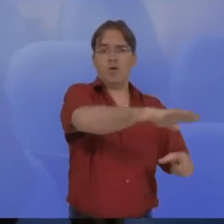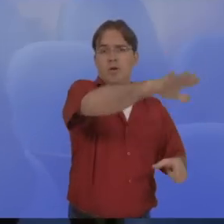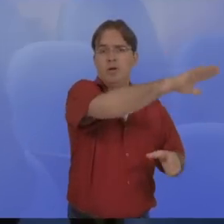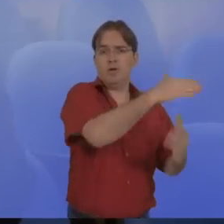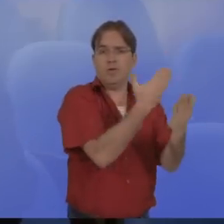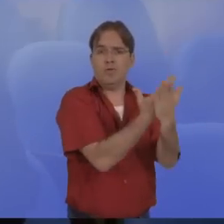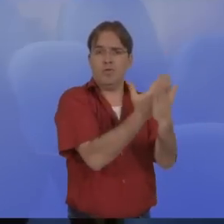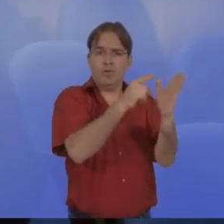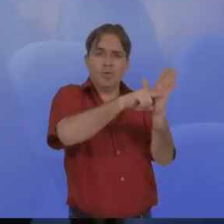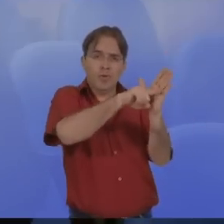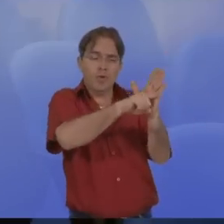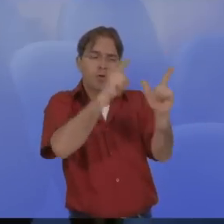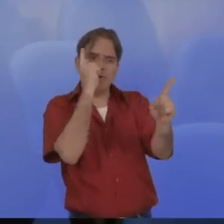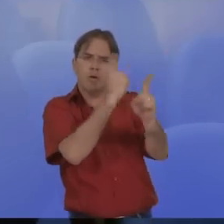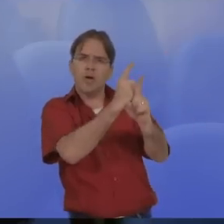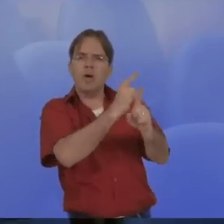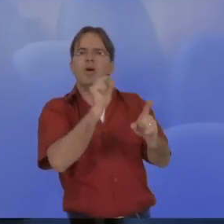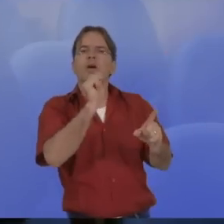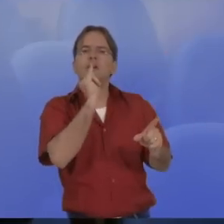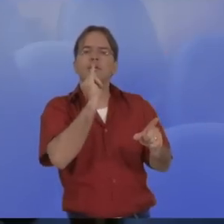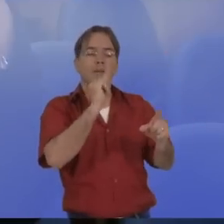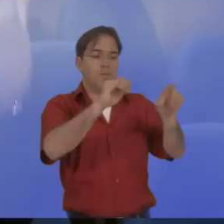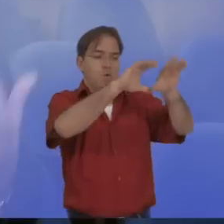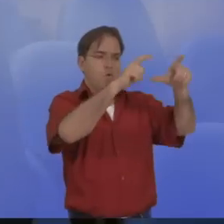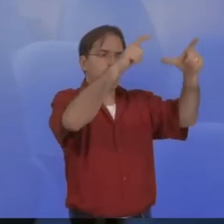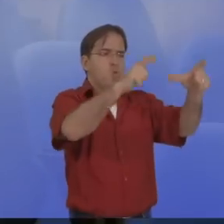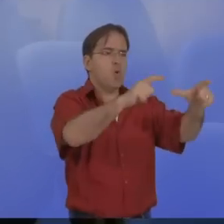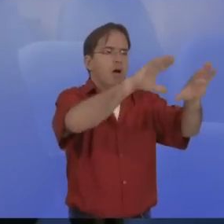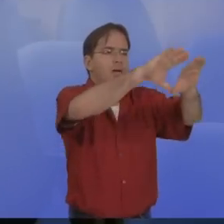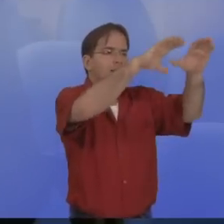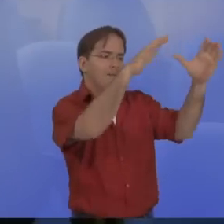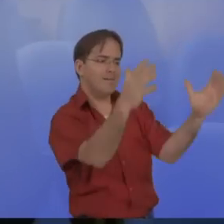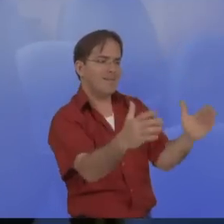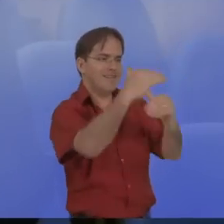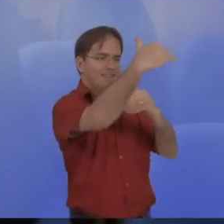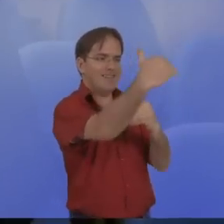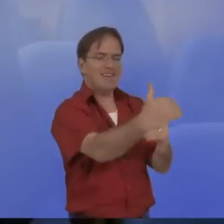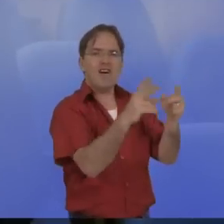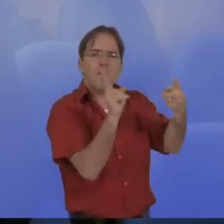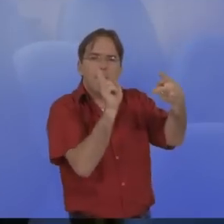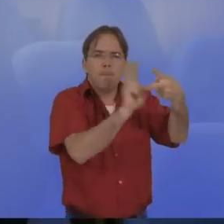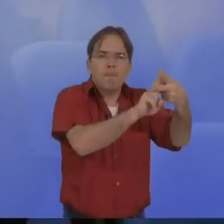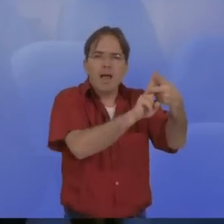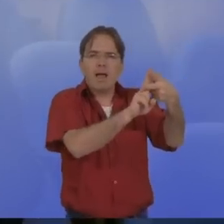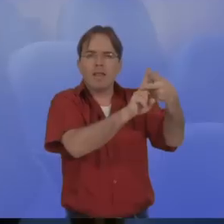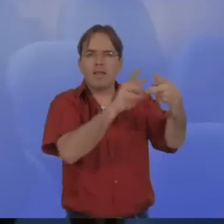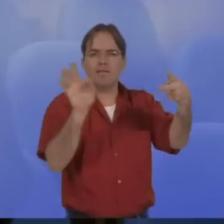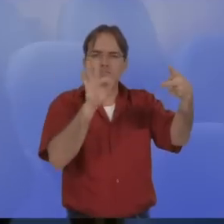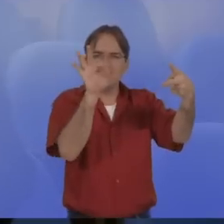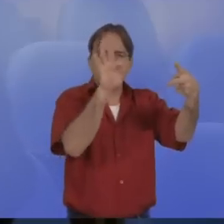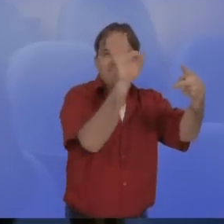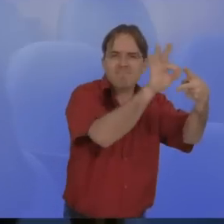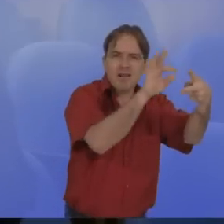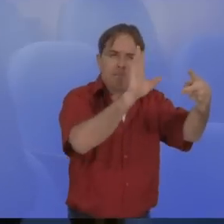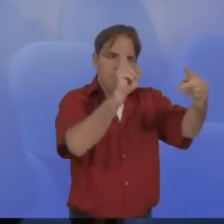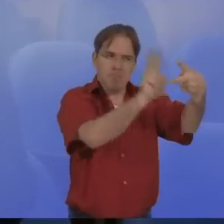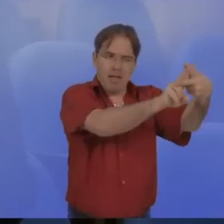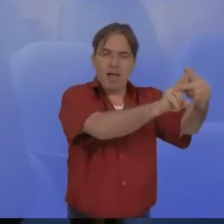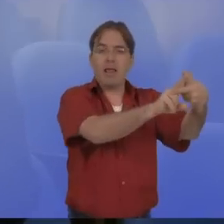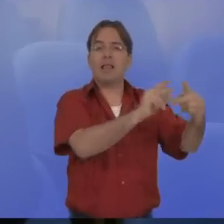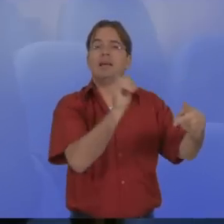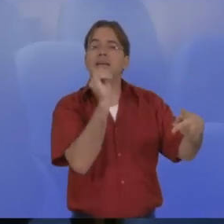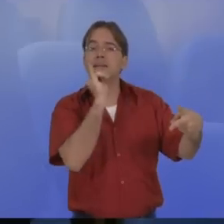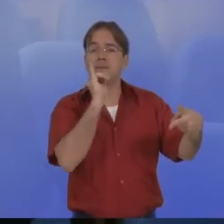a presença dessa lectina em ovo e trampas, que são aquelas armadilhas para coleta de ovos, as fêmeas preferem